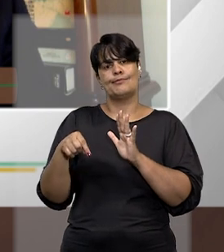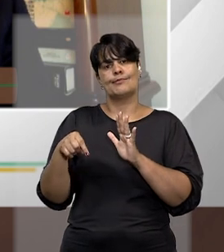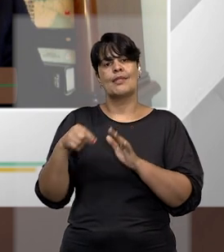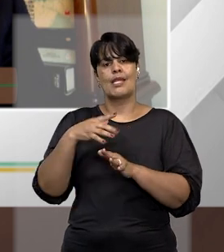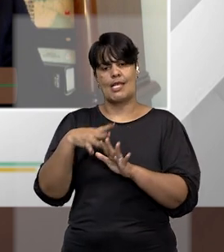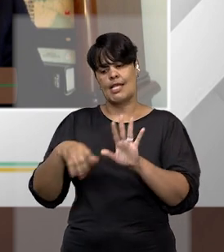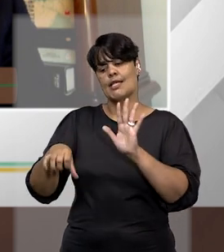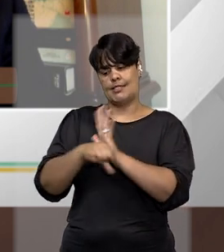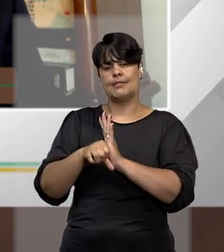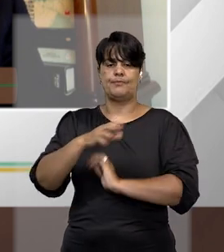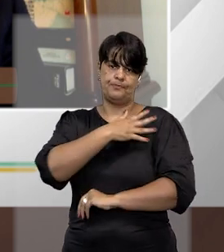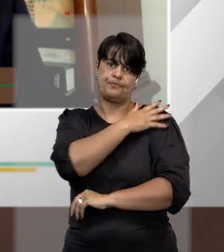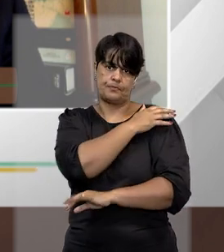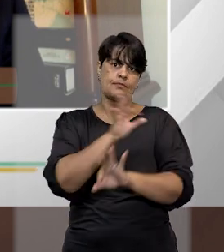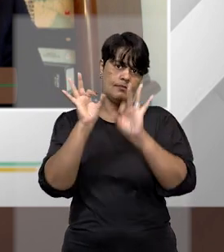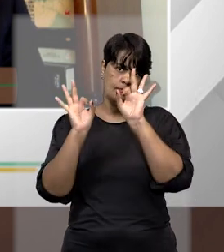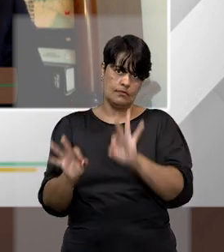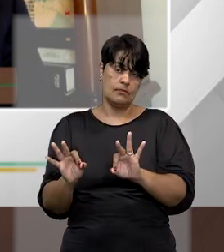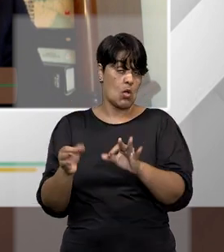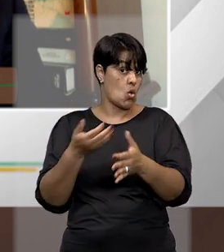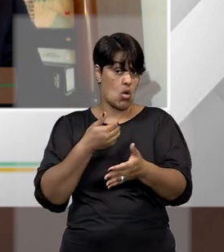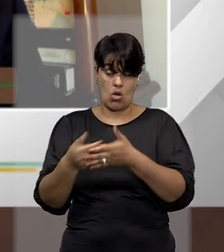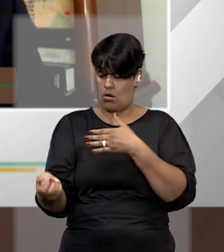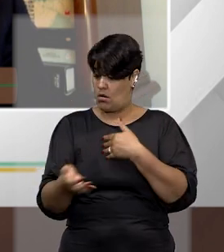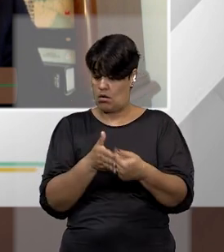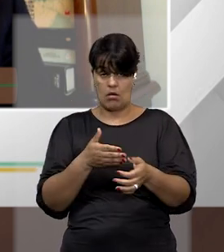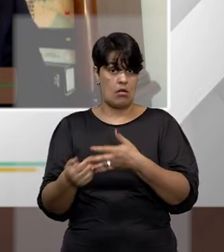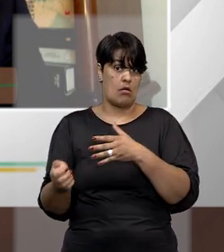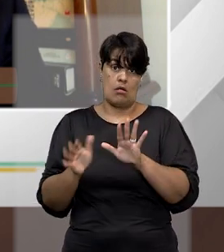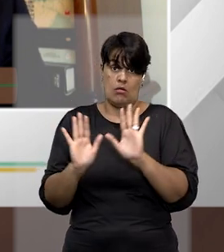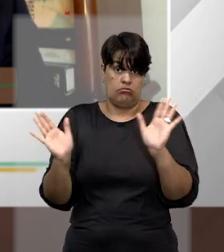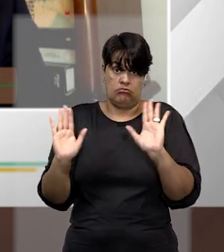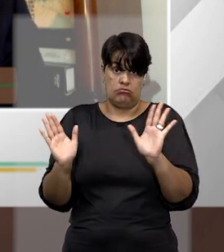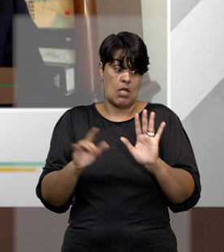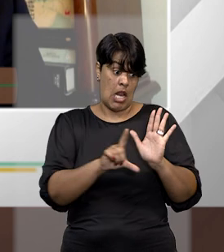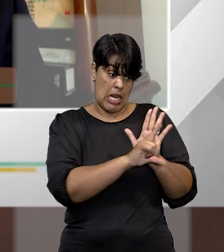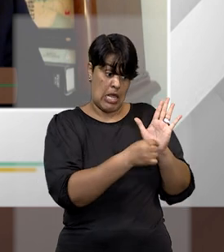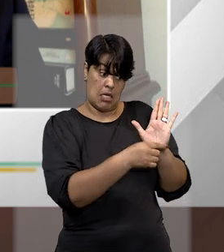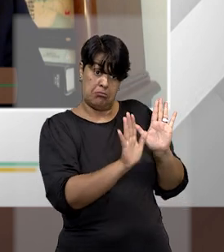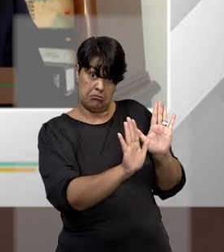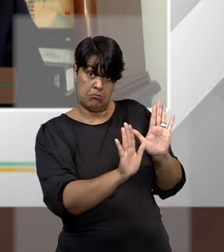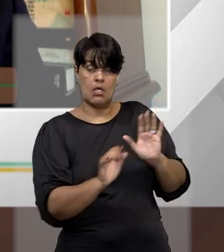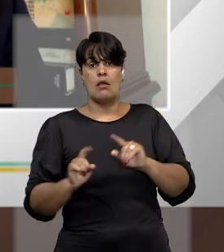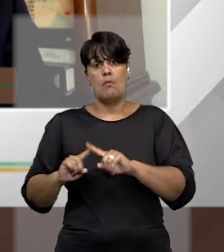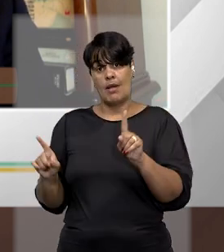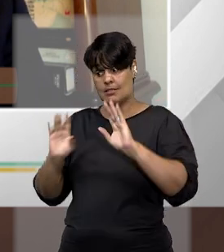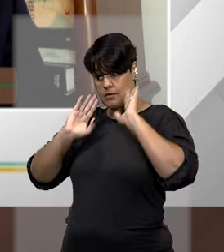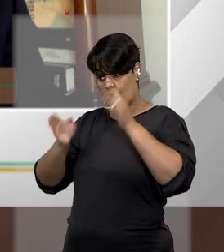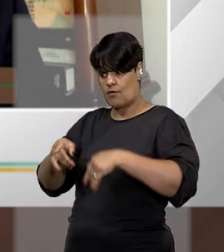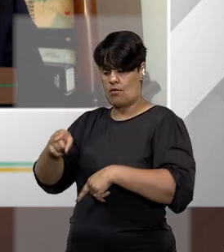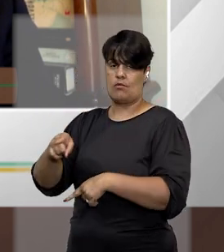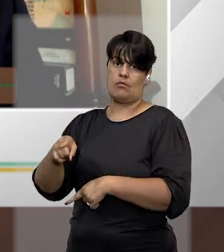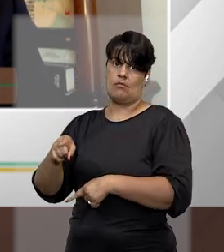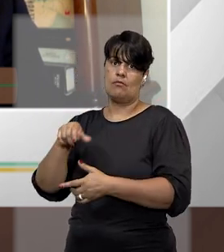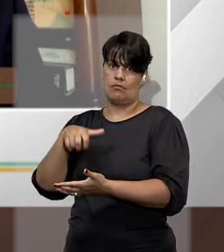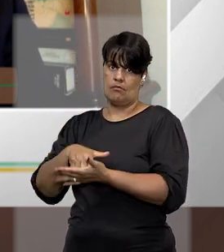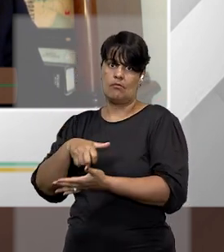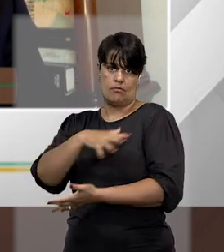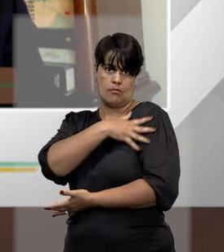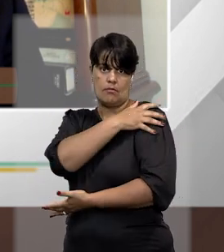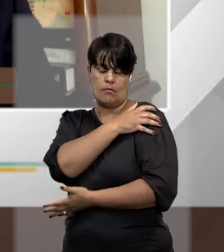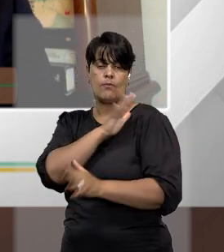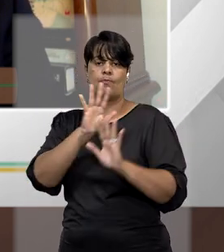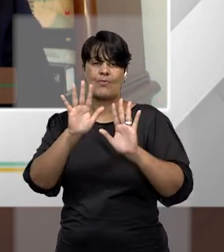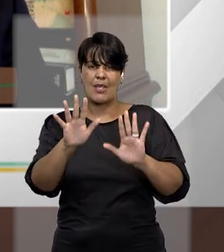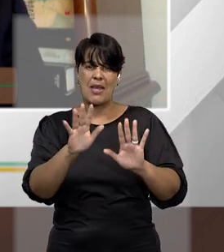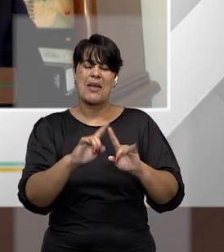onde esteja na nossa legislação. Agora, se a conduta dele foi absolutamente desvinculada